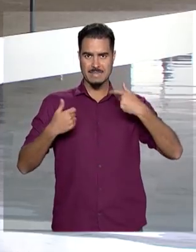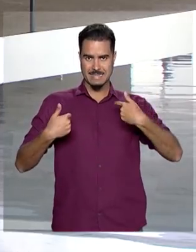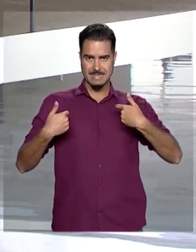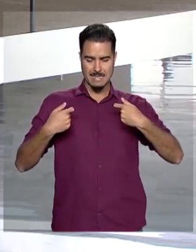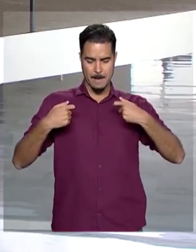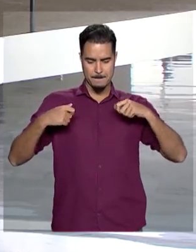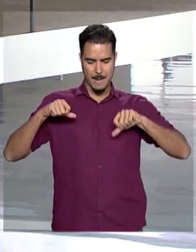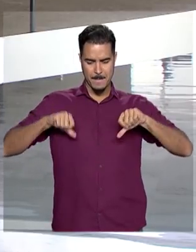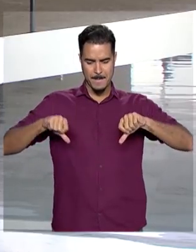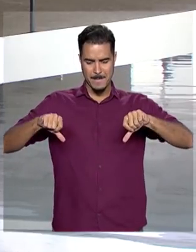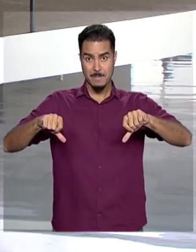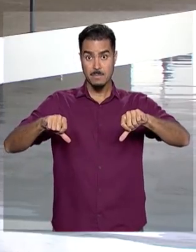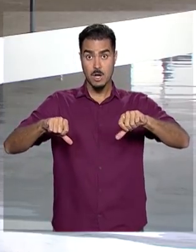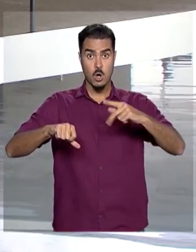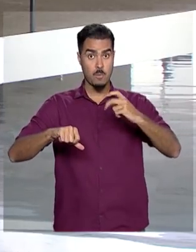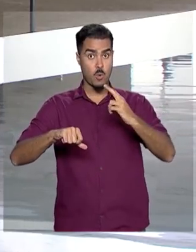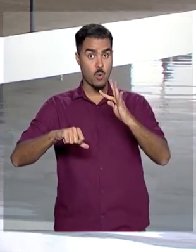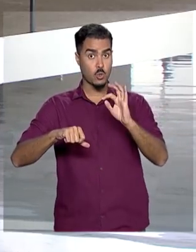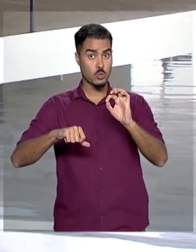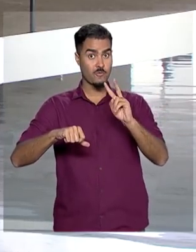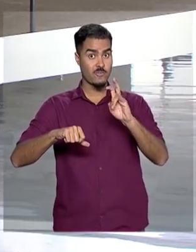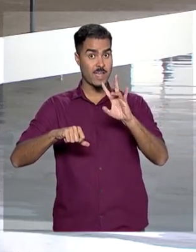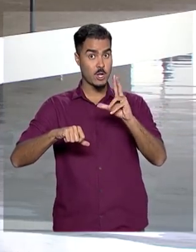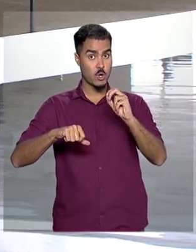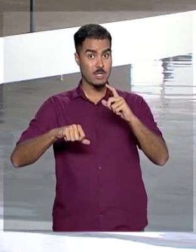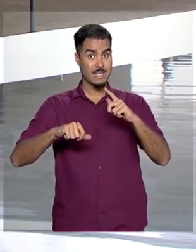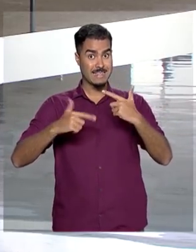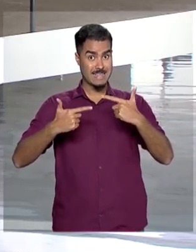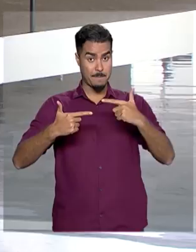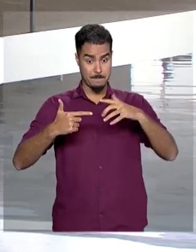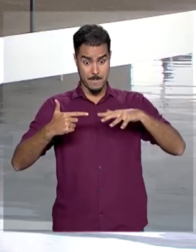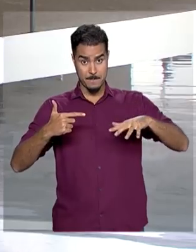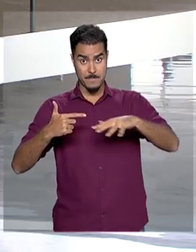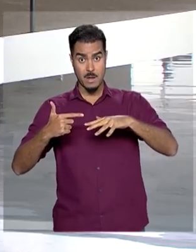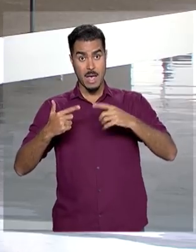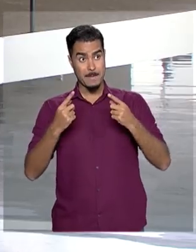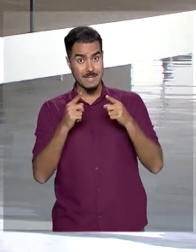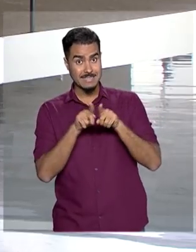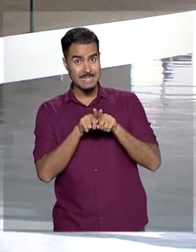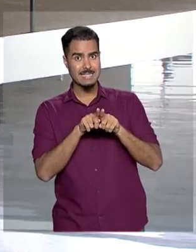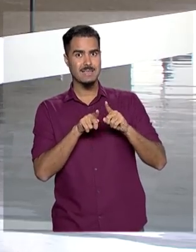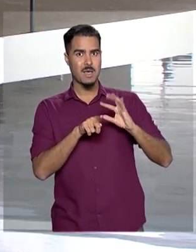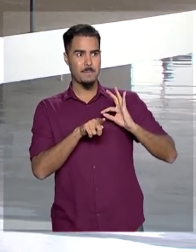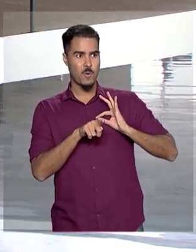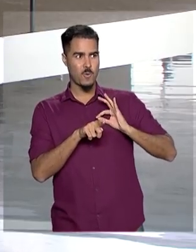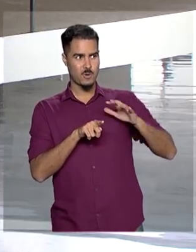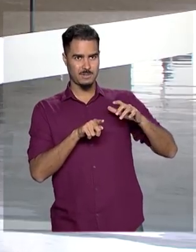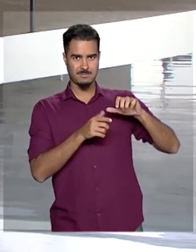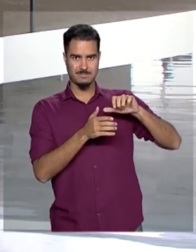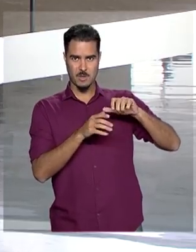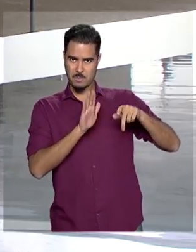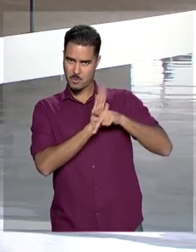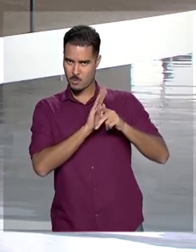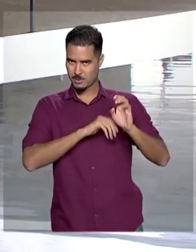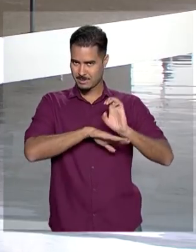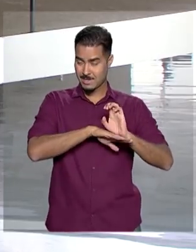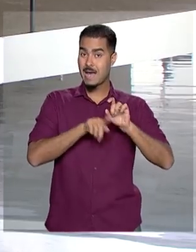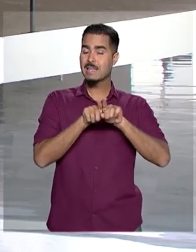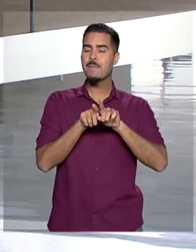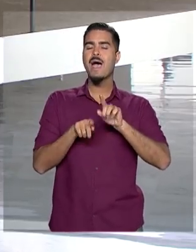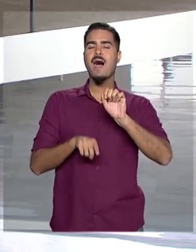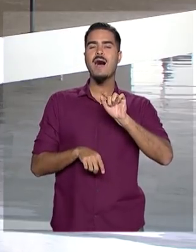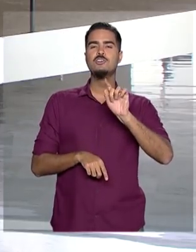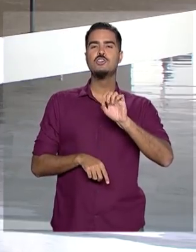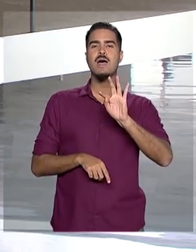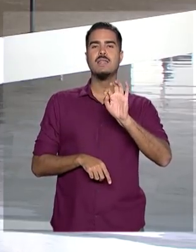em Porto Velho é realizado em parceria com as Forças de Segurança locais e também com agentes penitenciários.